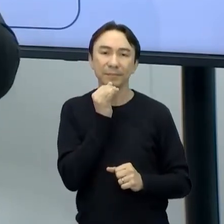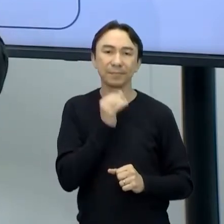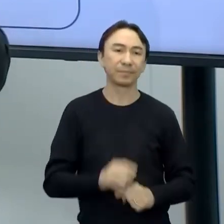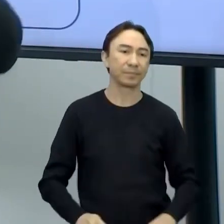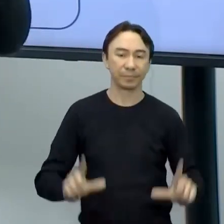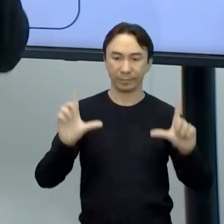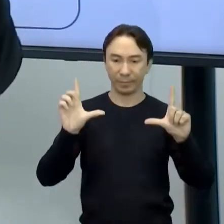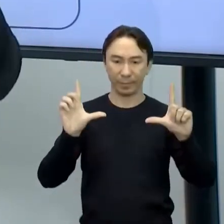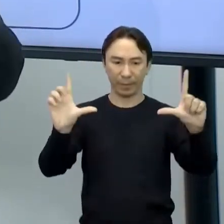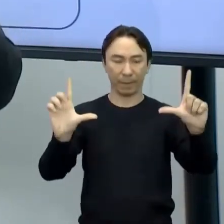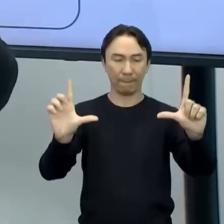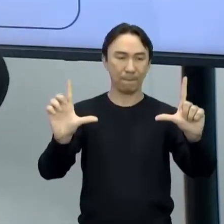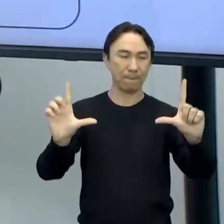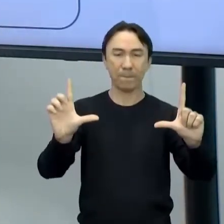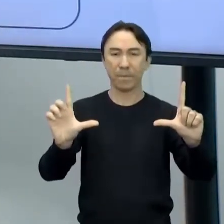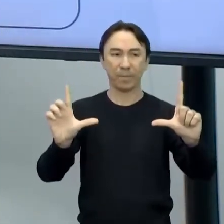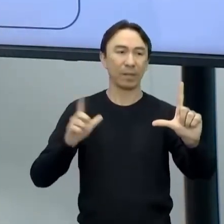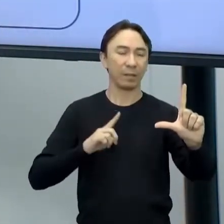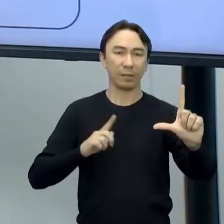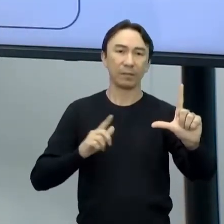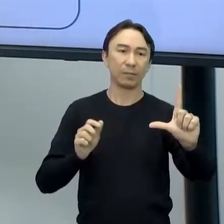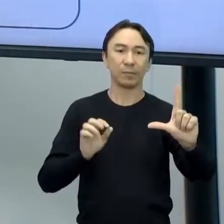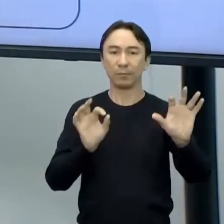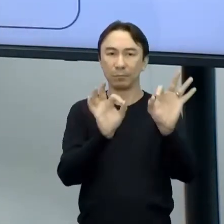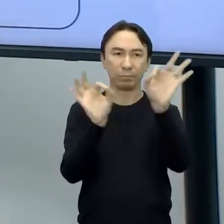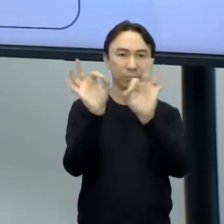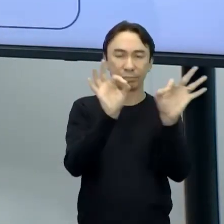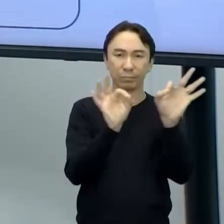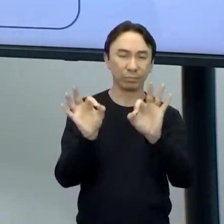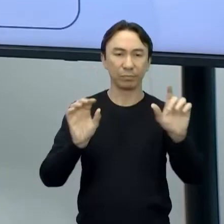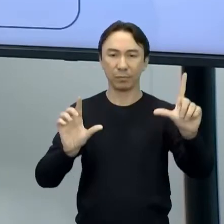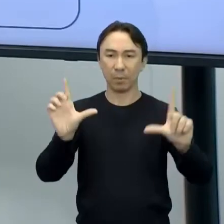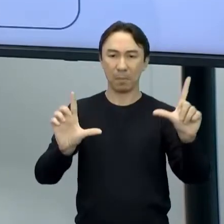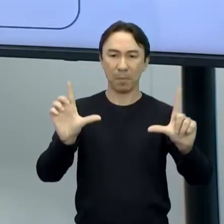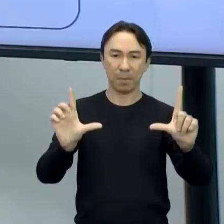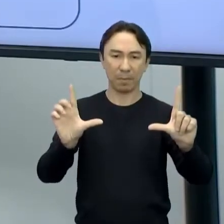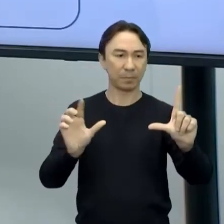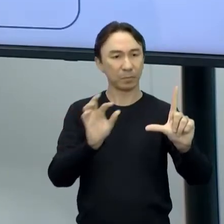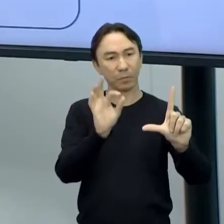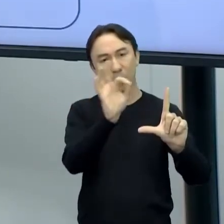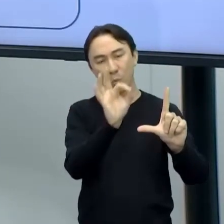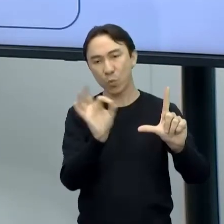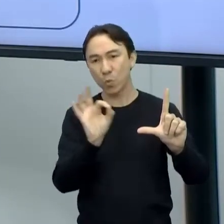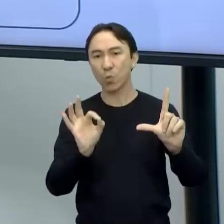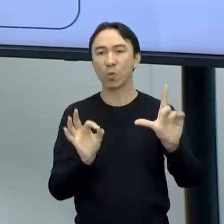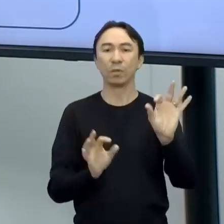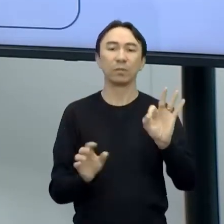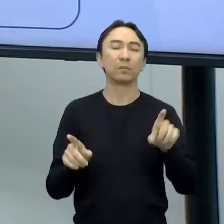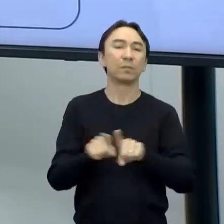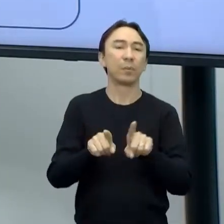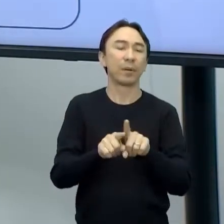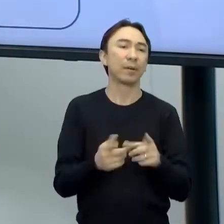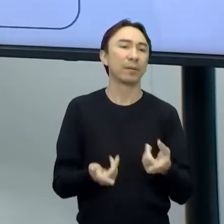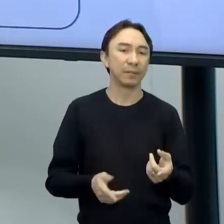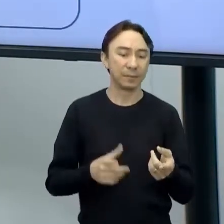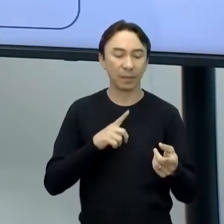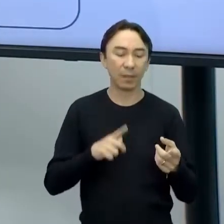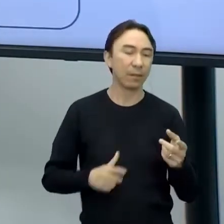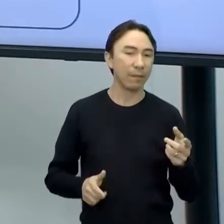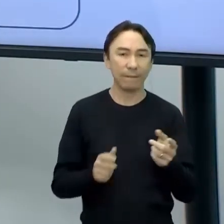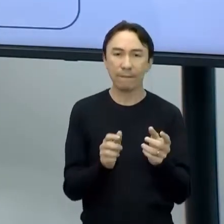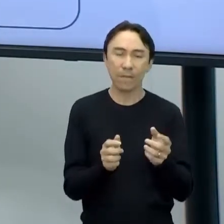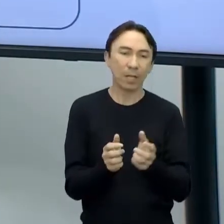azul, vai ser um céu, vai ser um campo. Eu posso pensar no cara, no jeito que a pessoa vai desenvolver esse jogo.